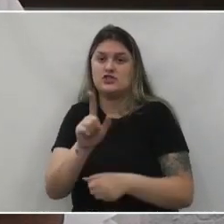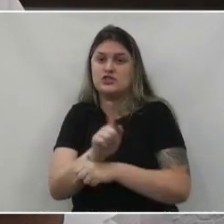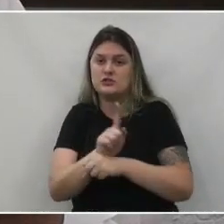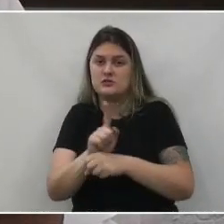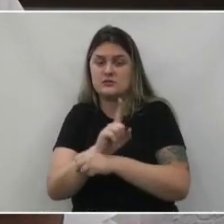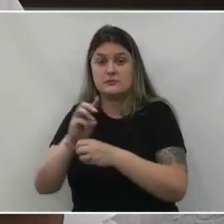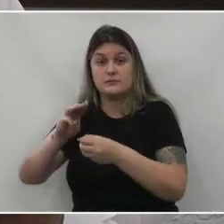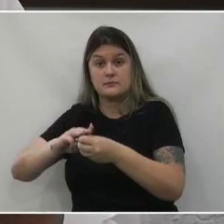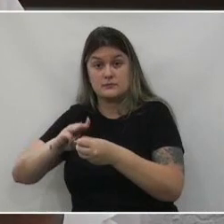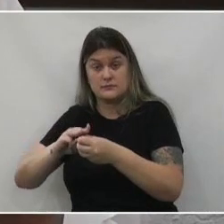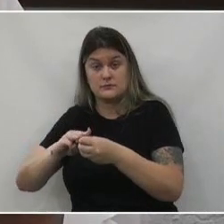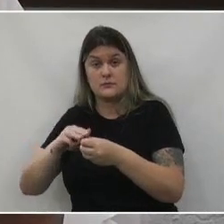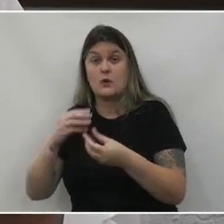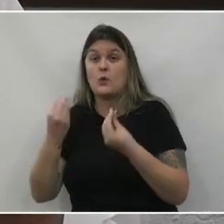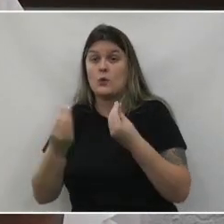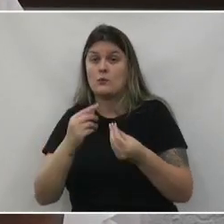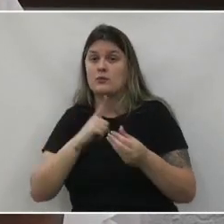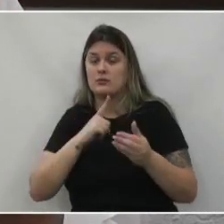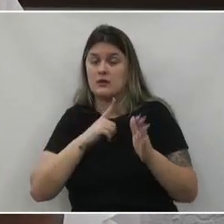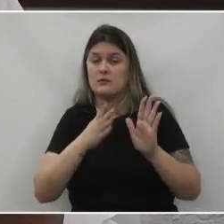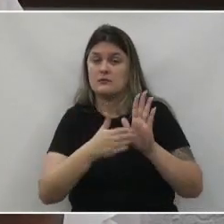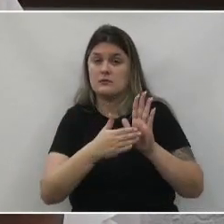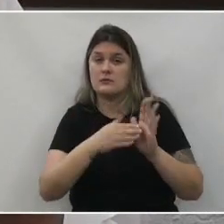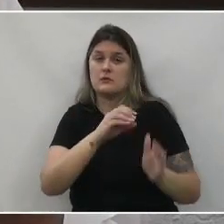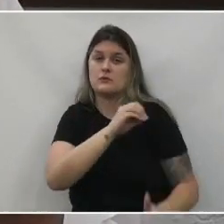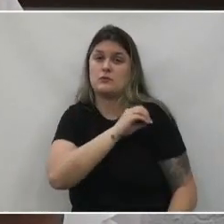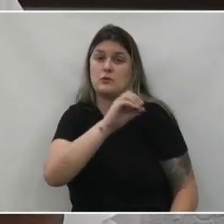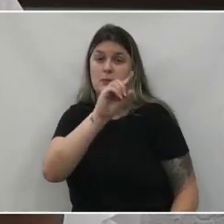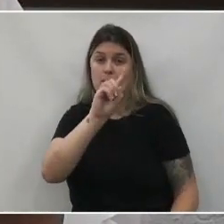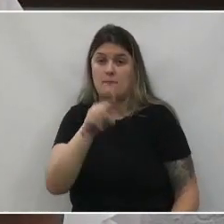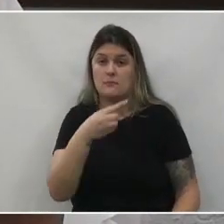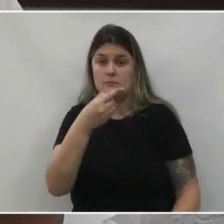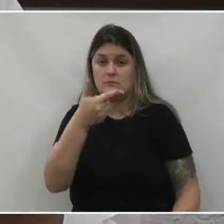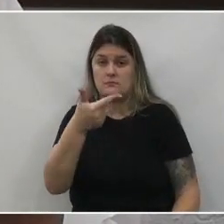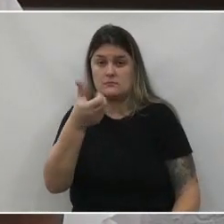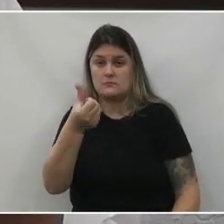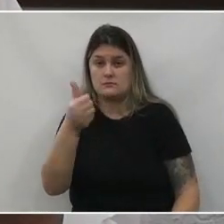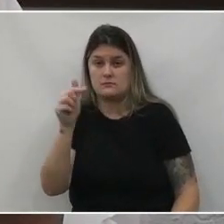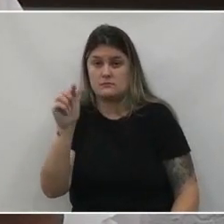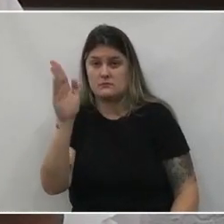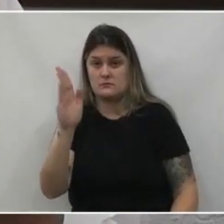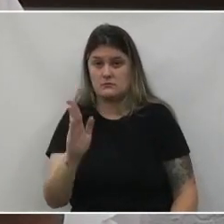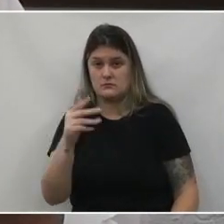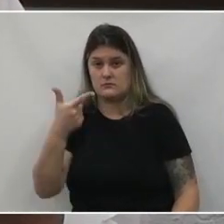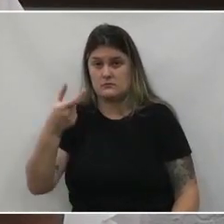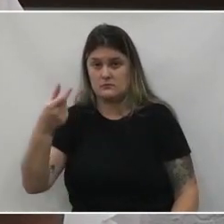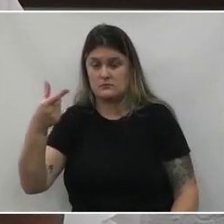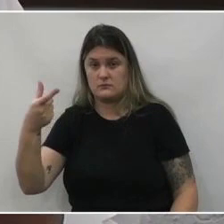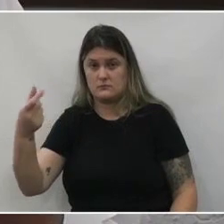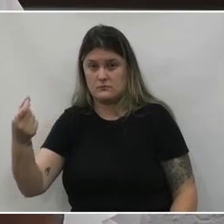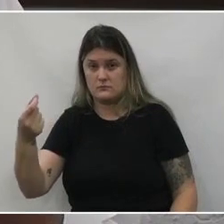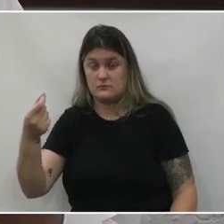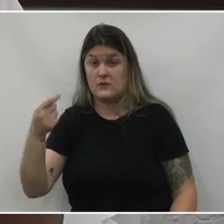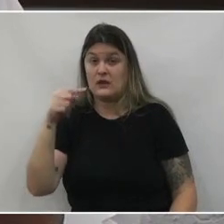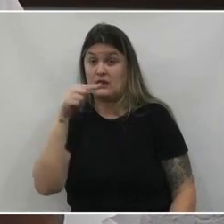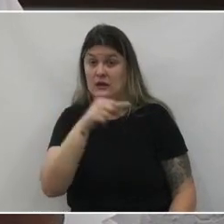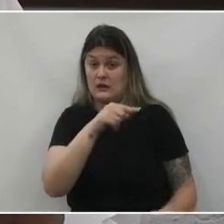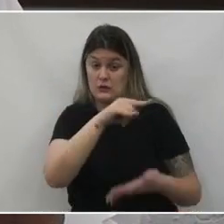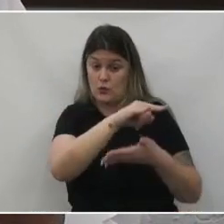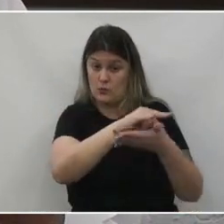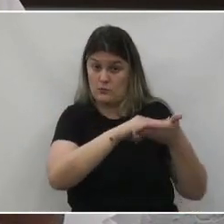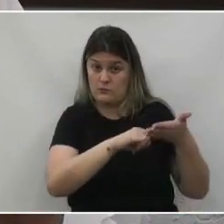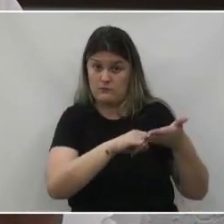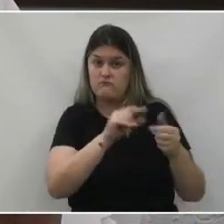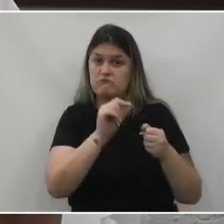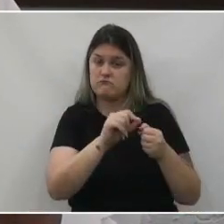conforme consta na instrução número 1267 barra 2020 aquele órgão conclui pela